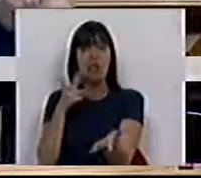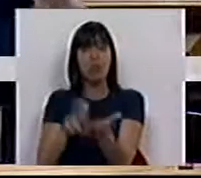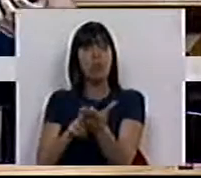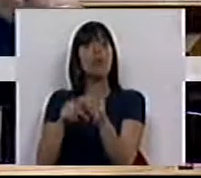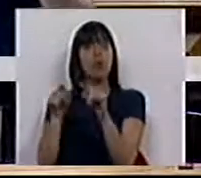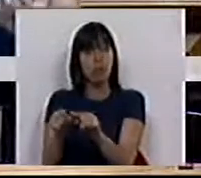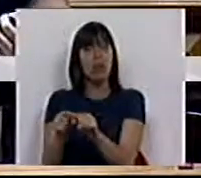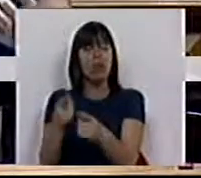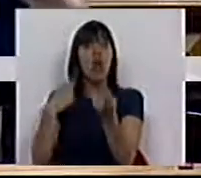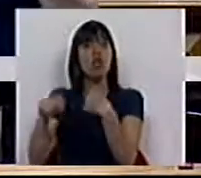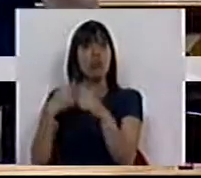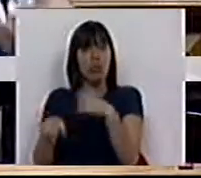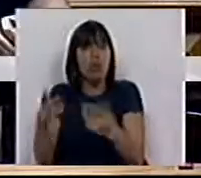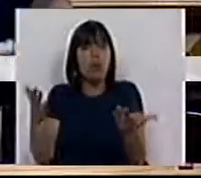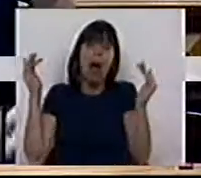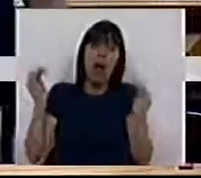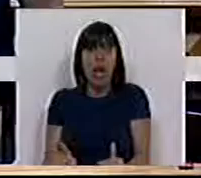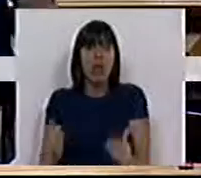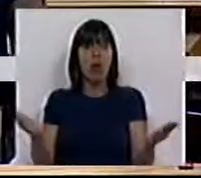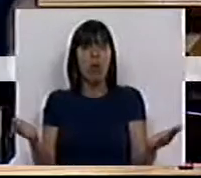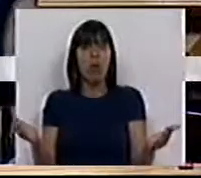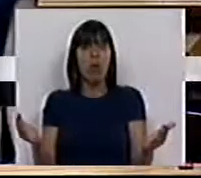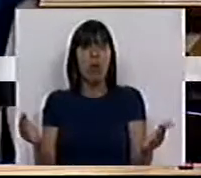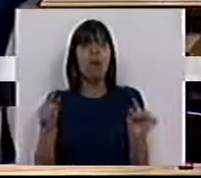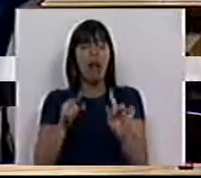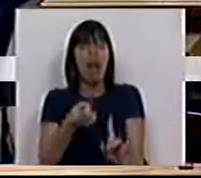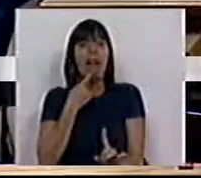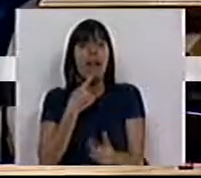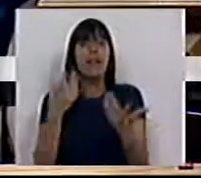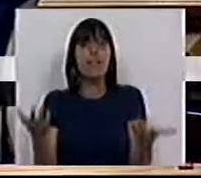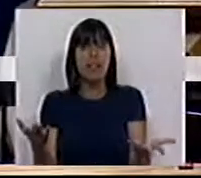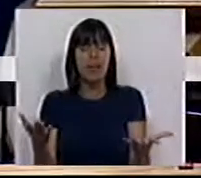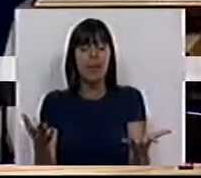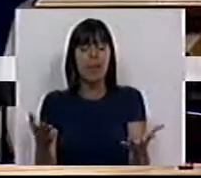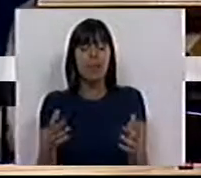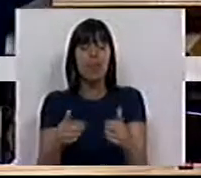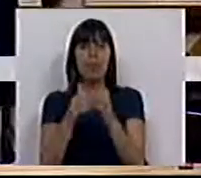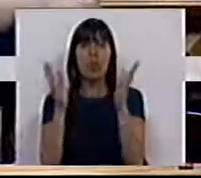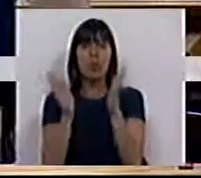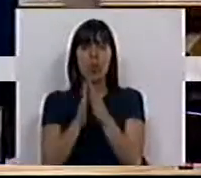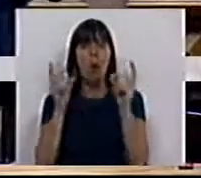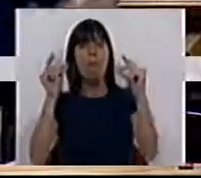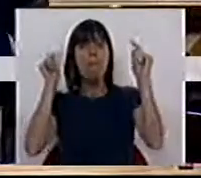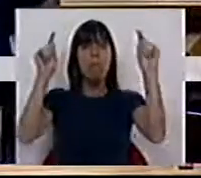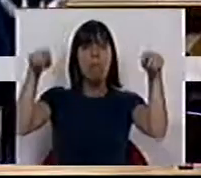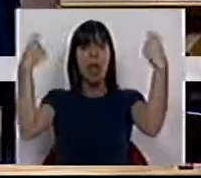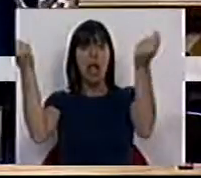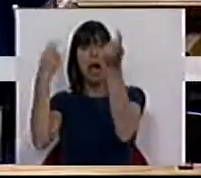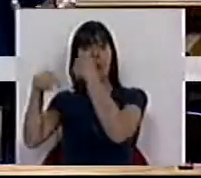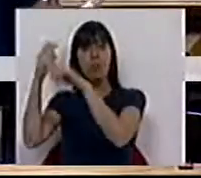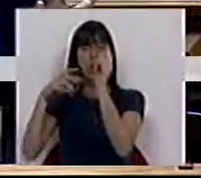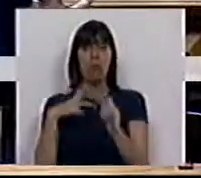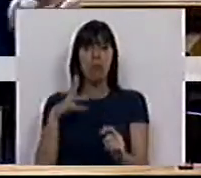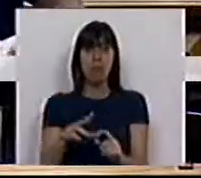razão pela qual as exportações caíram. Isto quer dizer que todo o milagre exportador da